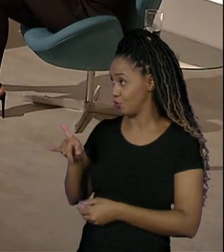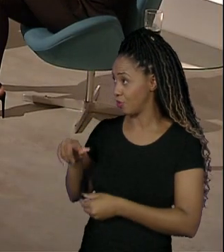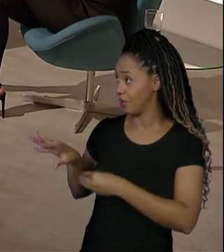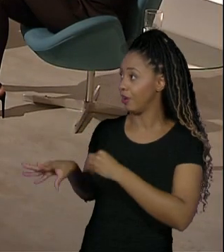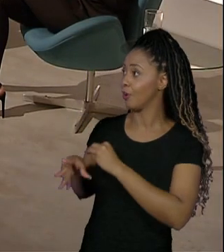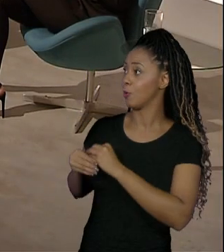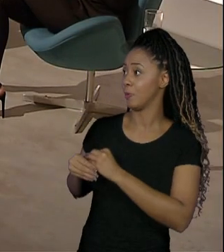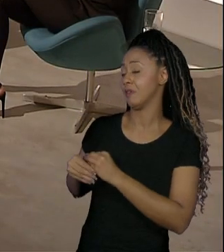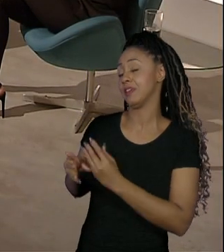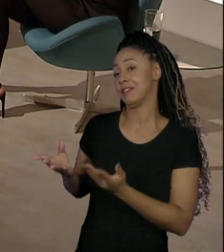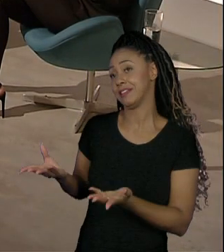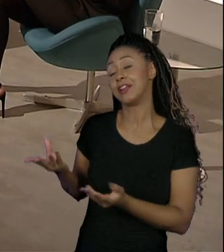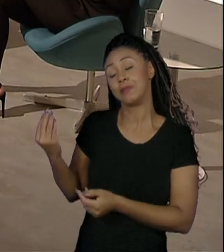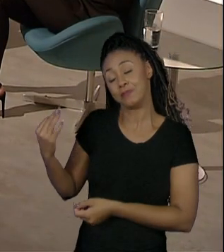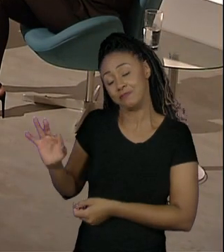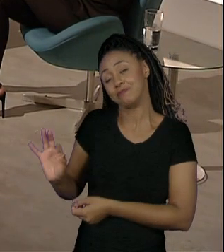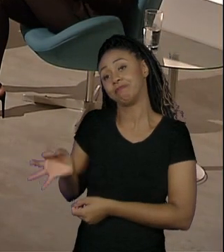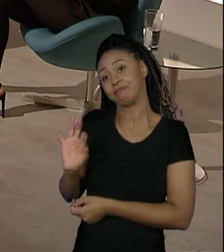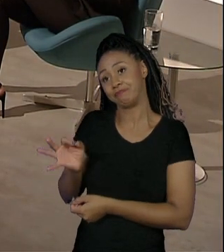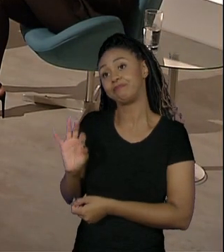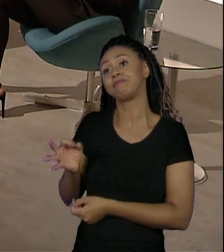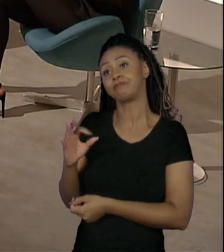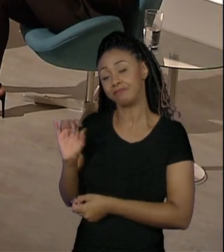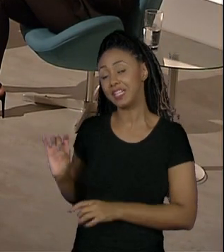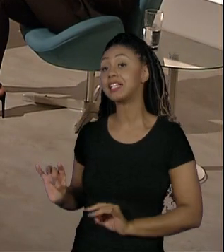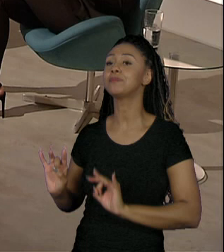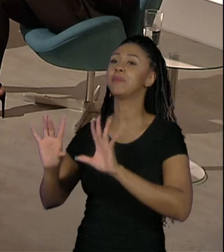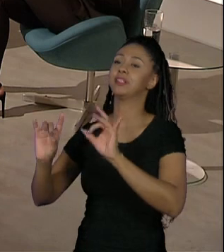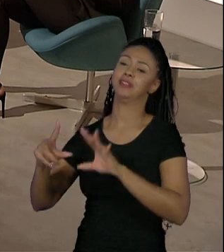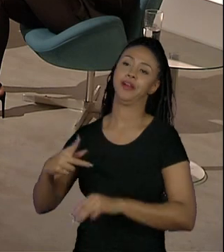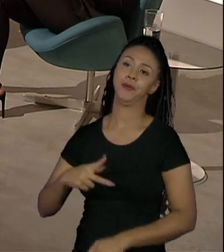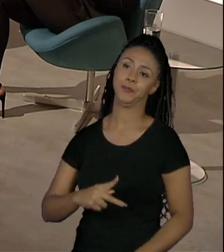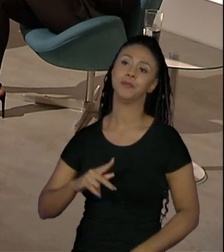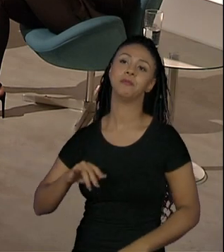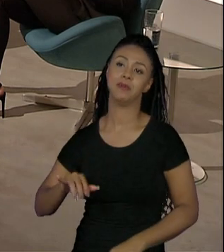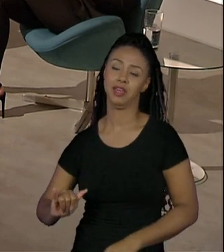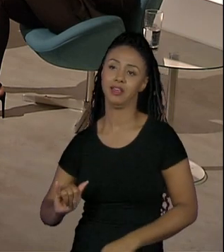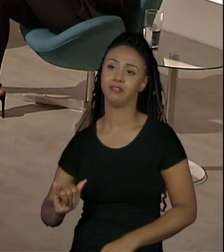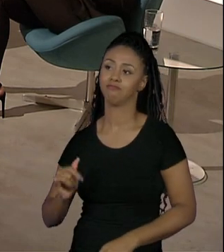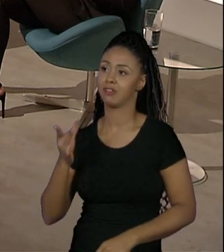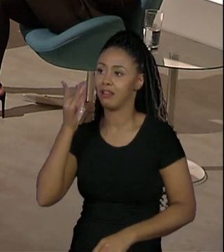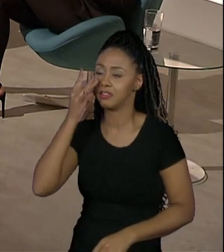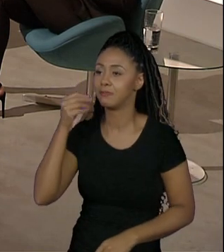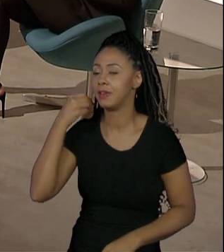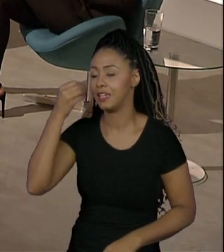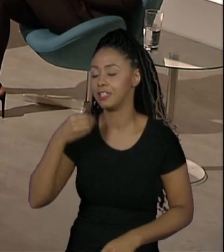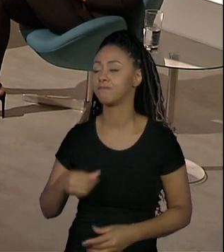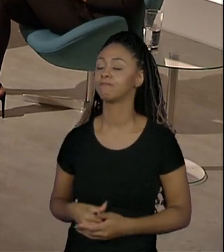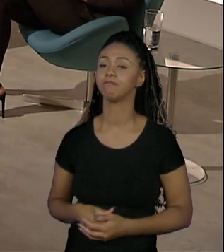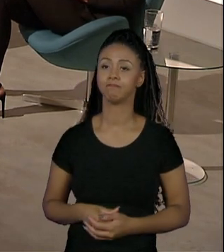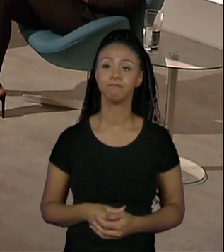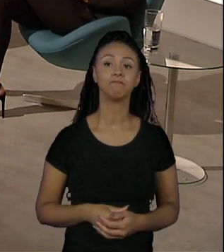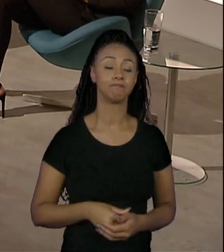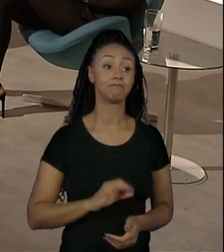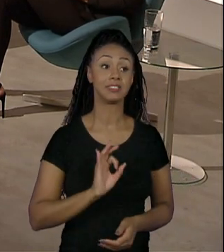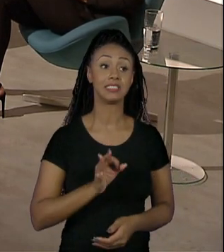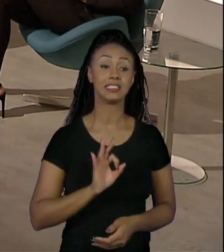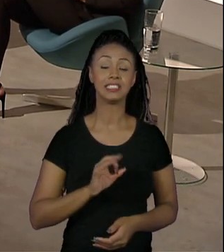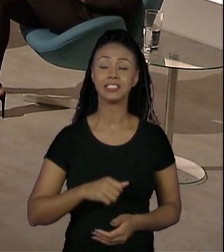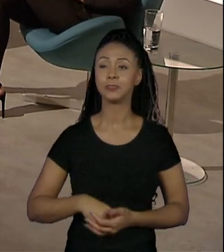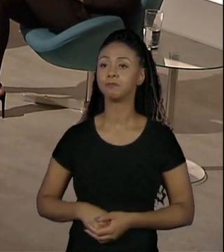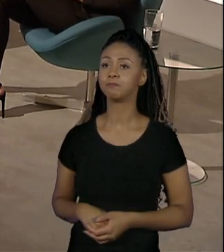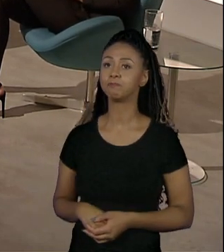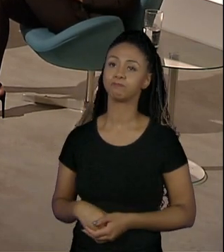é, de fato, muito especial poder ter essa vivência. Sim, complemento sim,